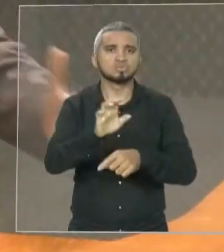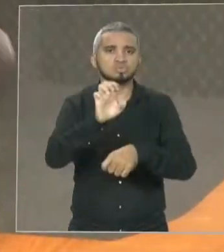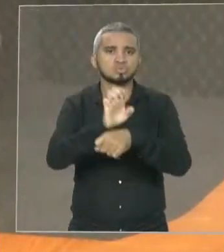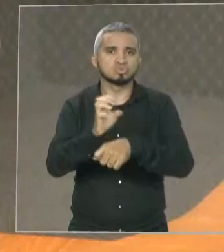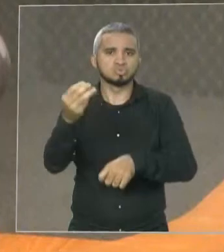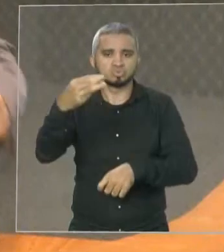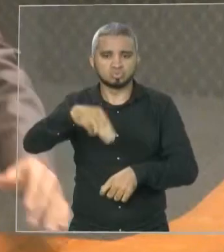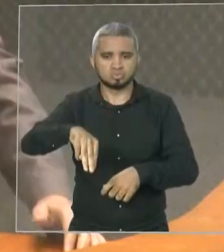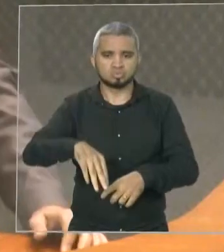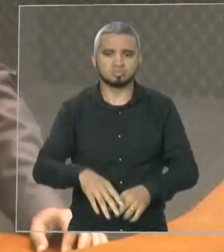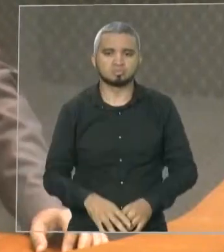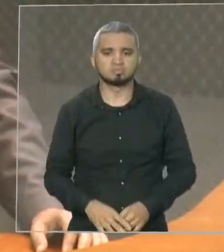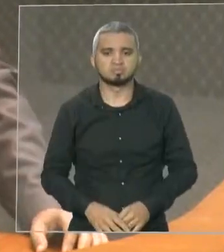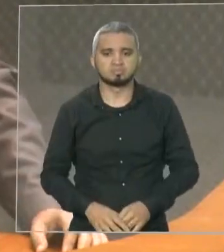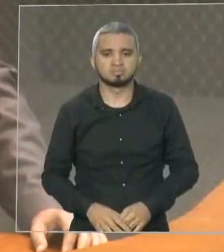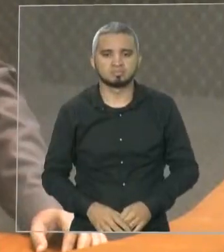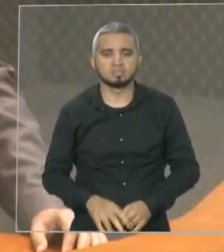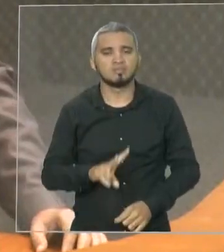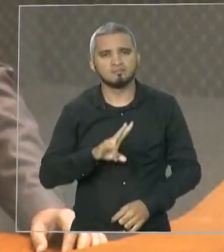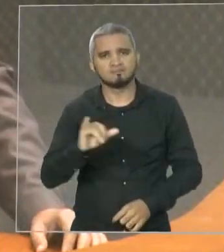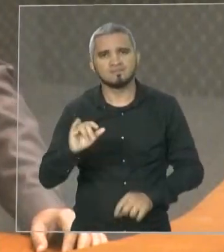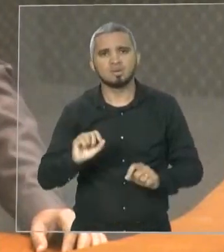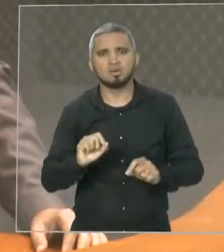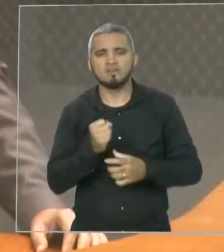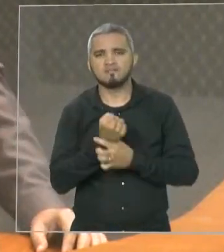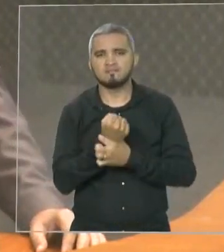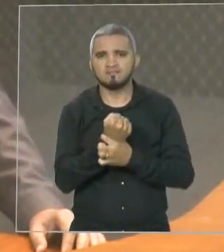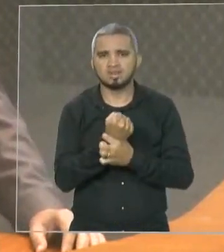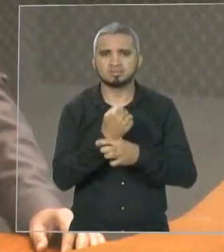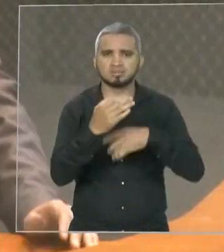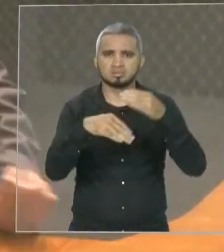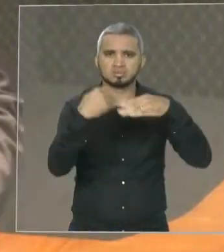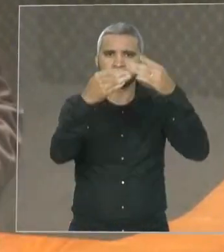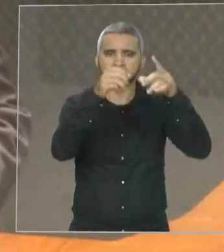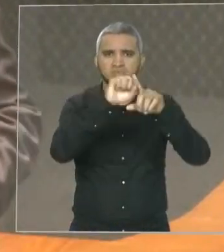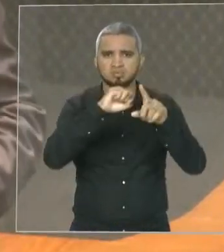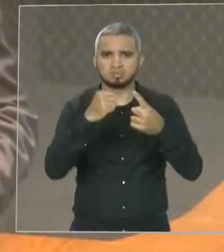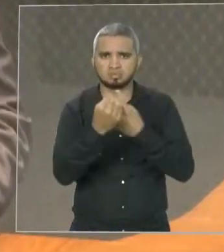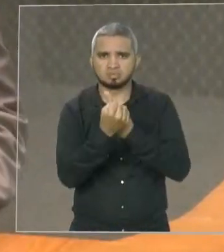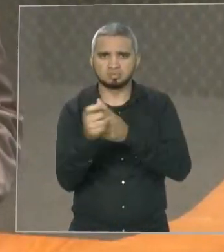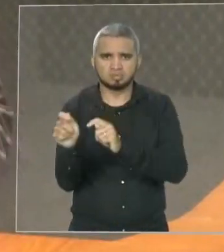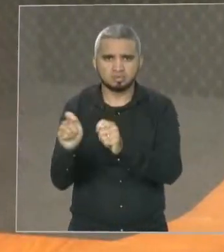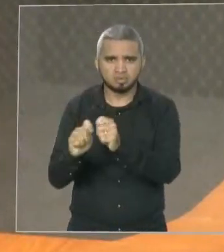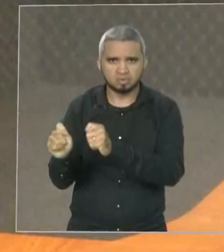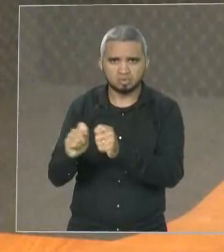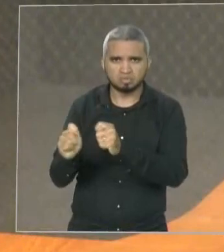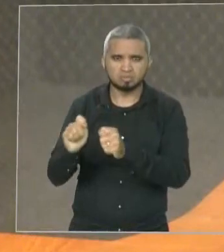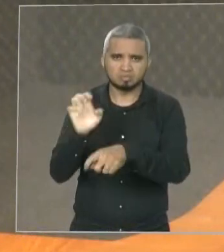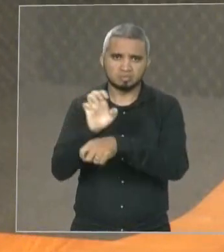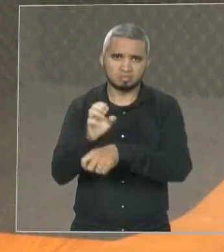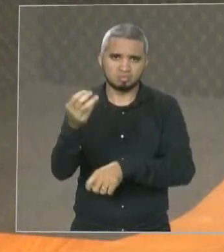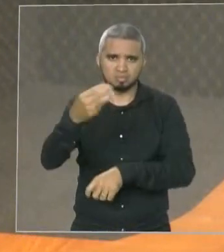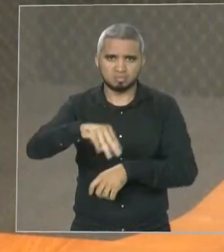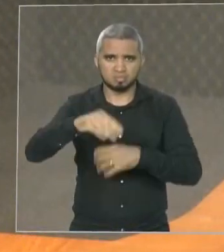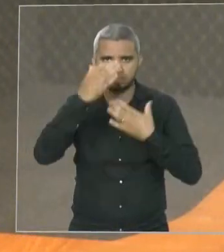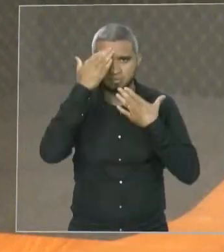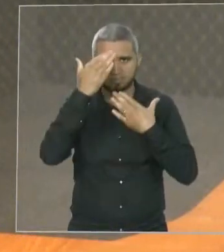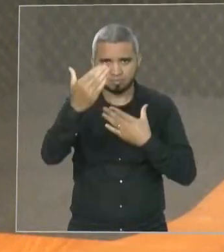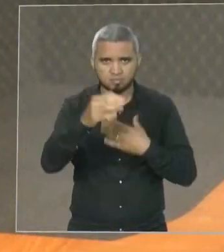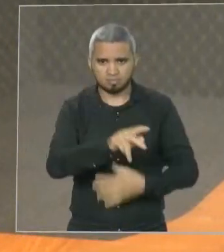você cria condições para fortalecer o desenvolvimento social e econômico do Estado. Sr. Presidente, obrigado pela